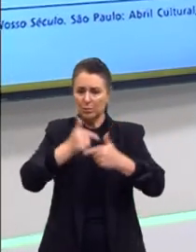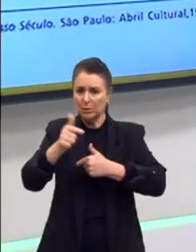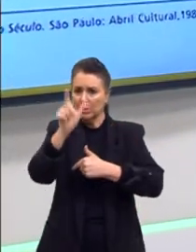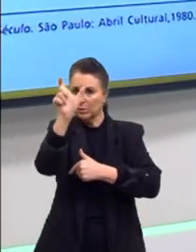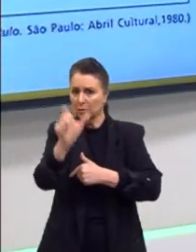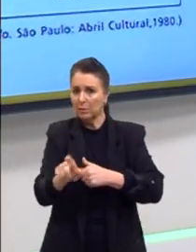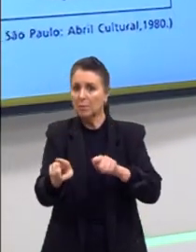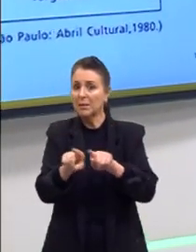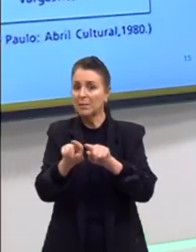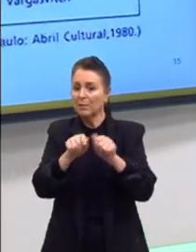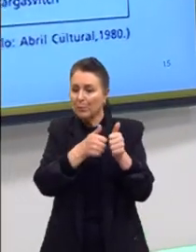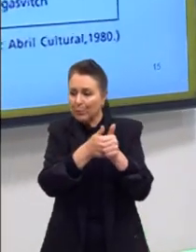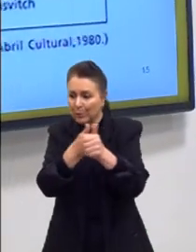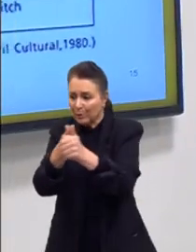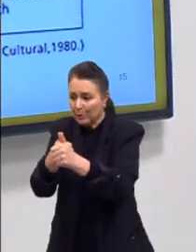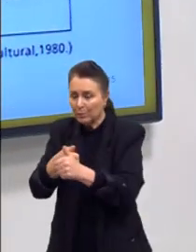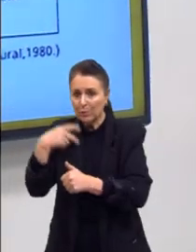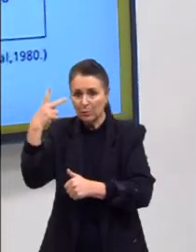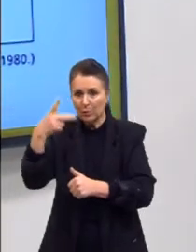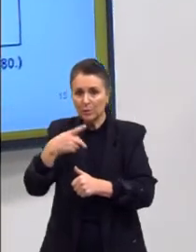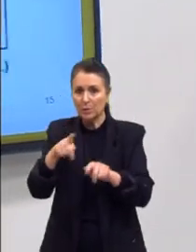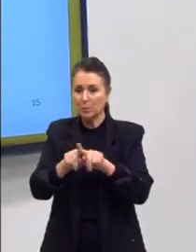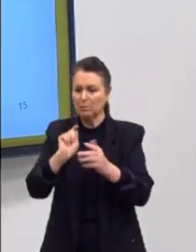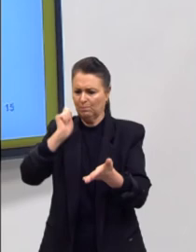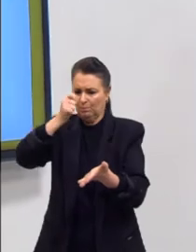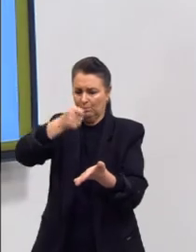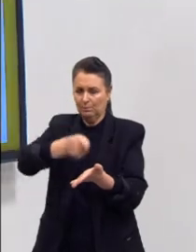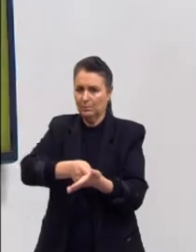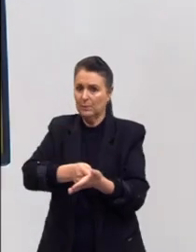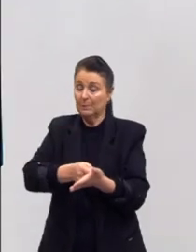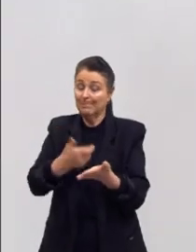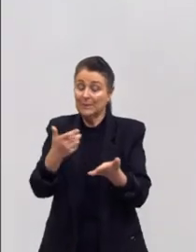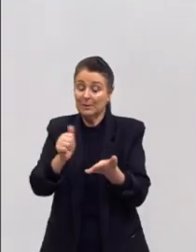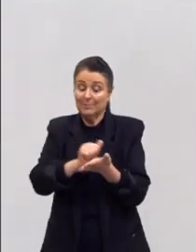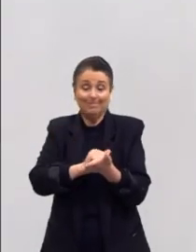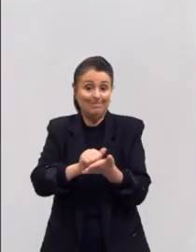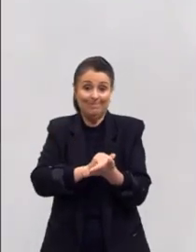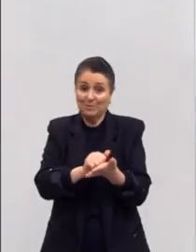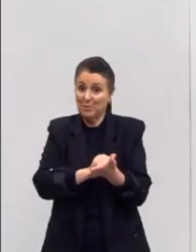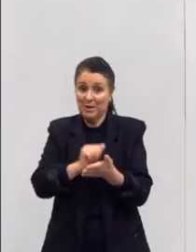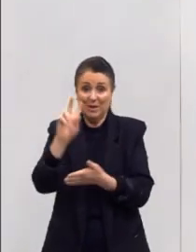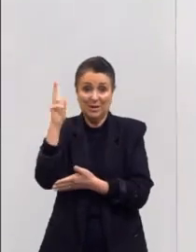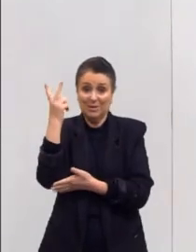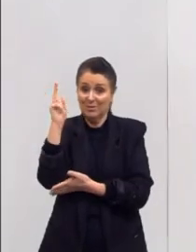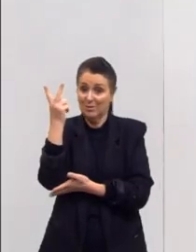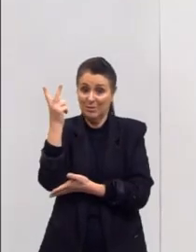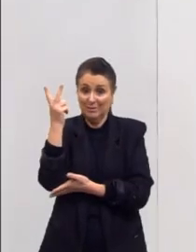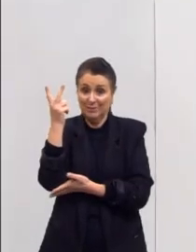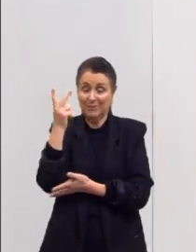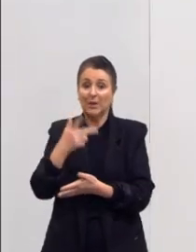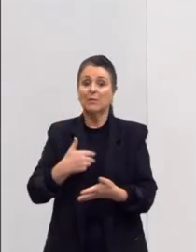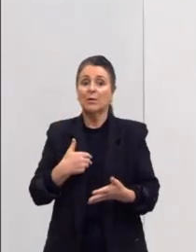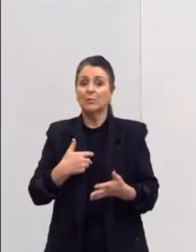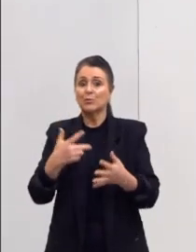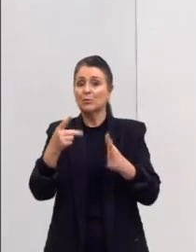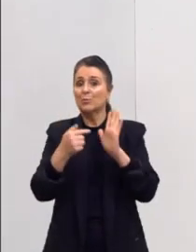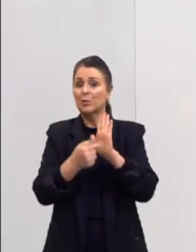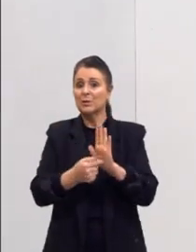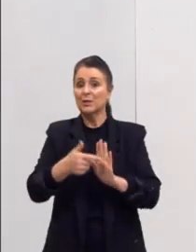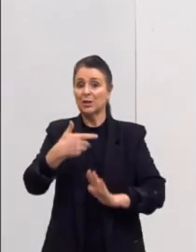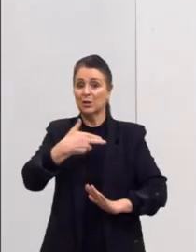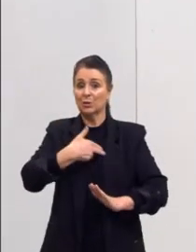perseguição política e muito autoritarismo. E a gente não vai apagar nenhum desses lados. A gente vai tentar tratar dele na sua complexidade.